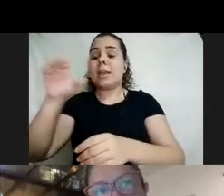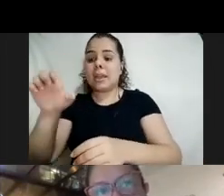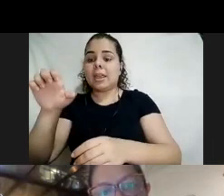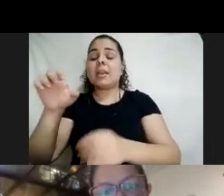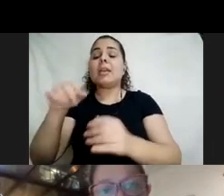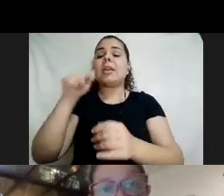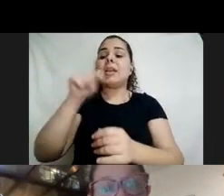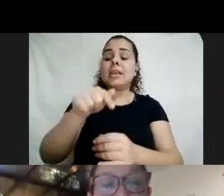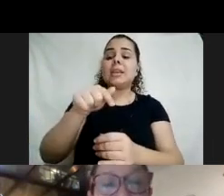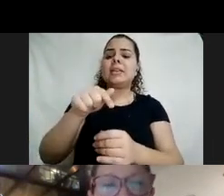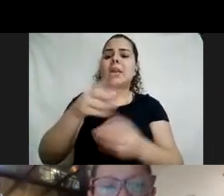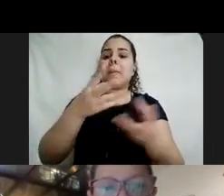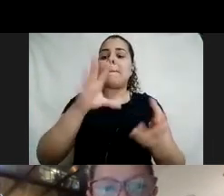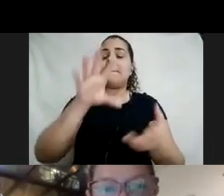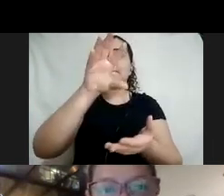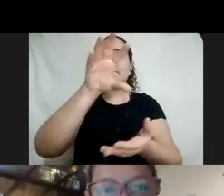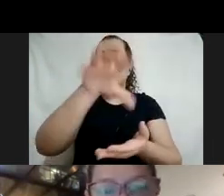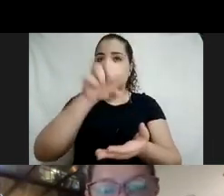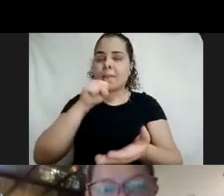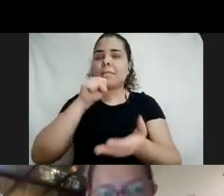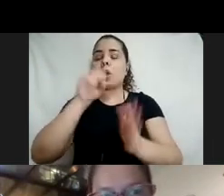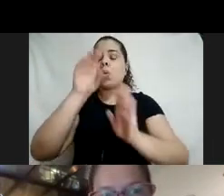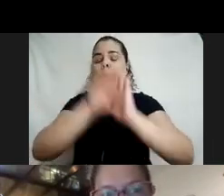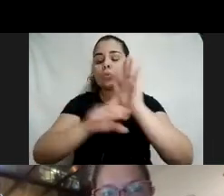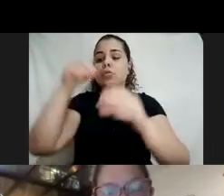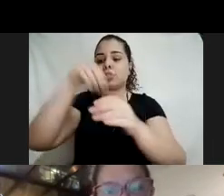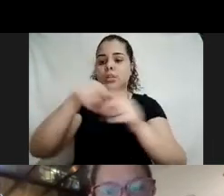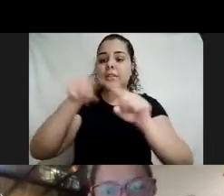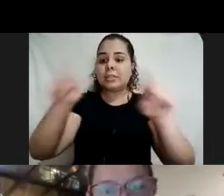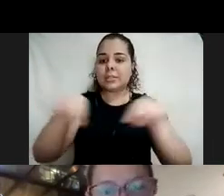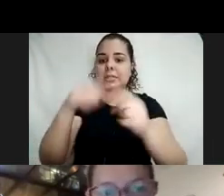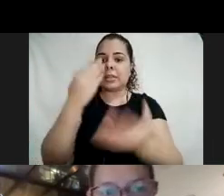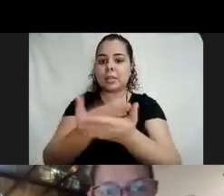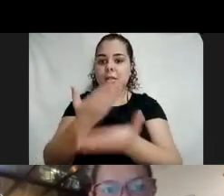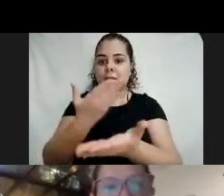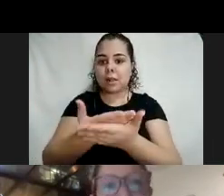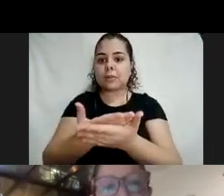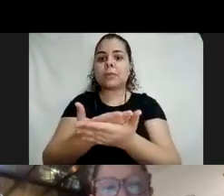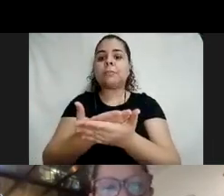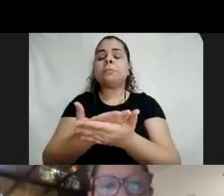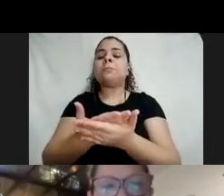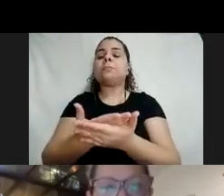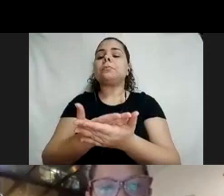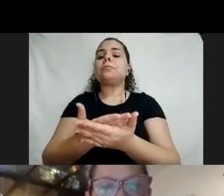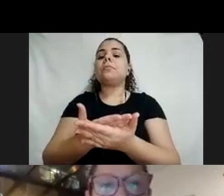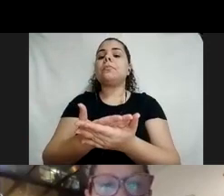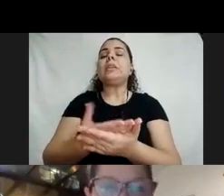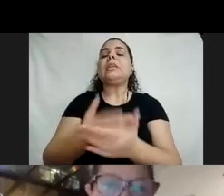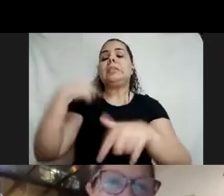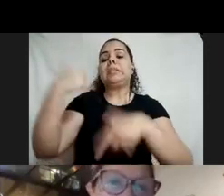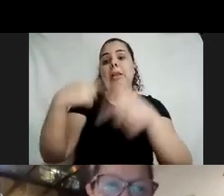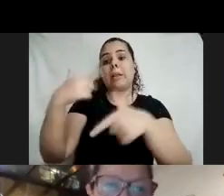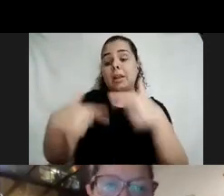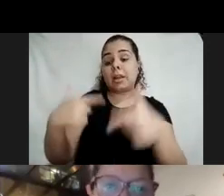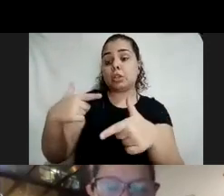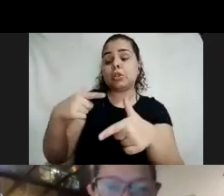aula com a realidade de aprendizagem daquele aluno, não é a idade cronológica e sim o nível de